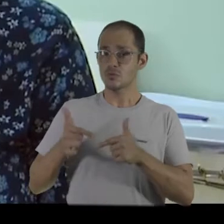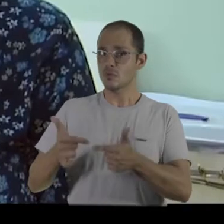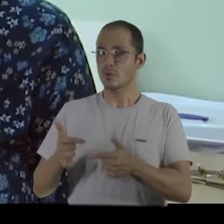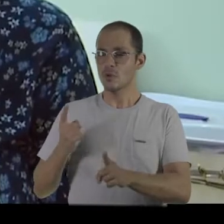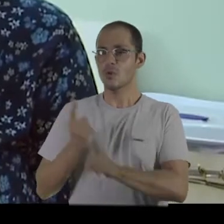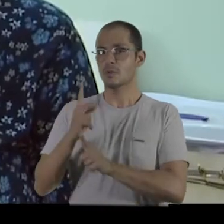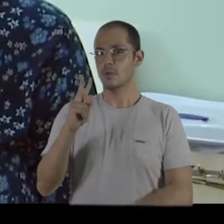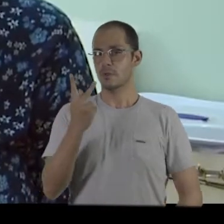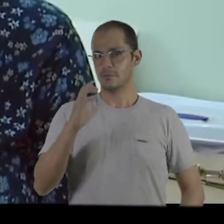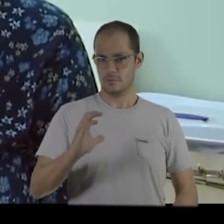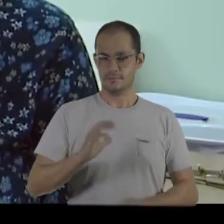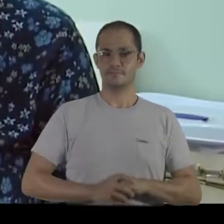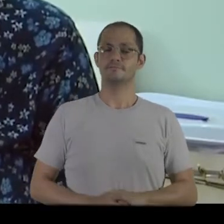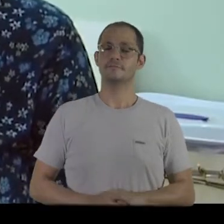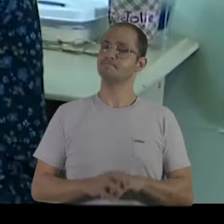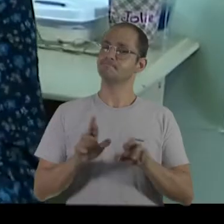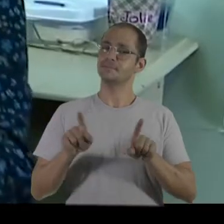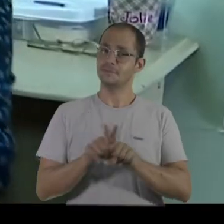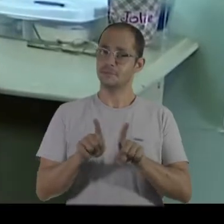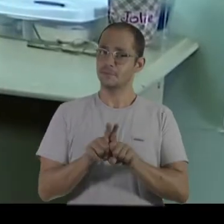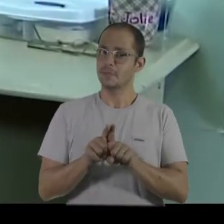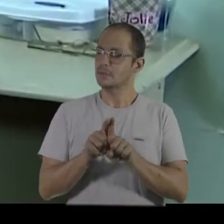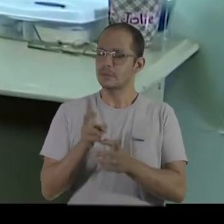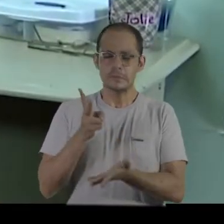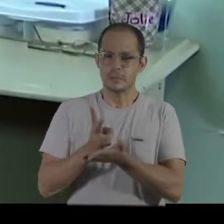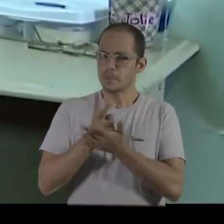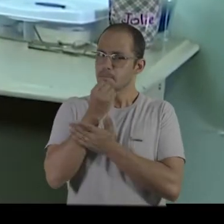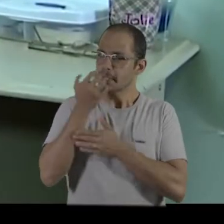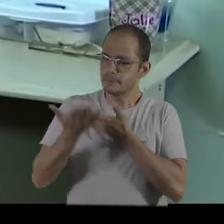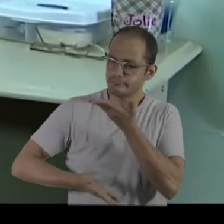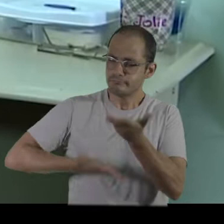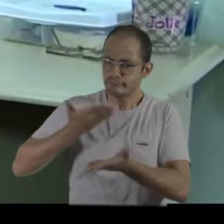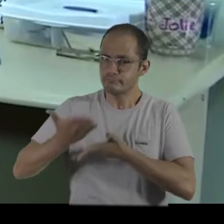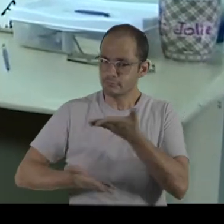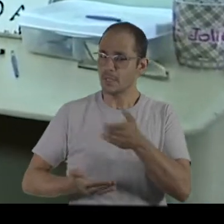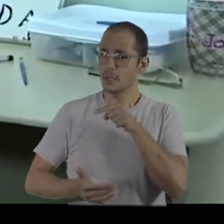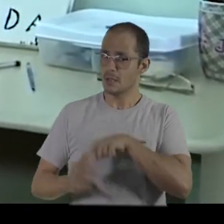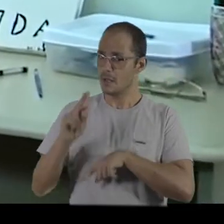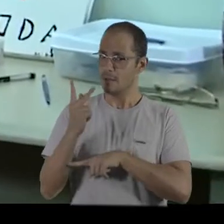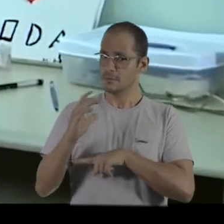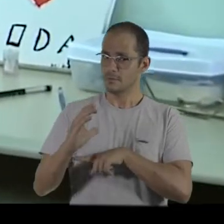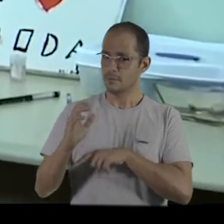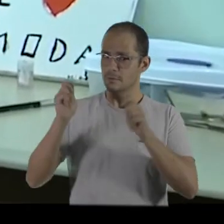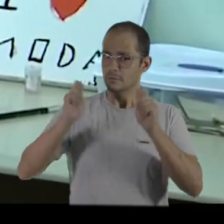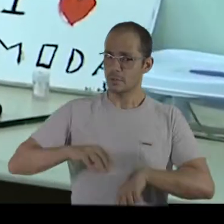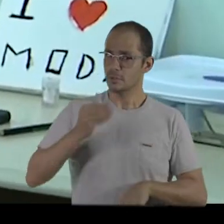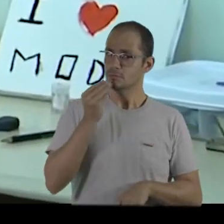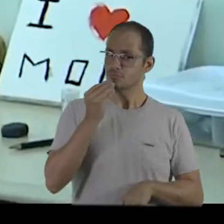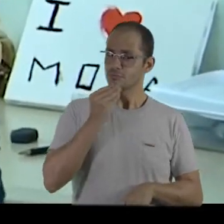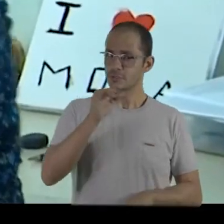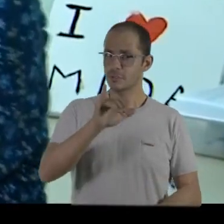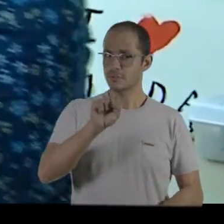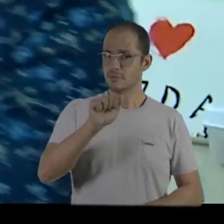o HC, né? E sempre, assim, muito bem atendido. O HC proporcionou a